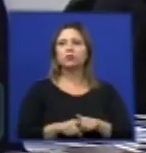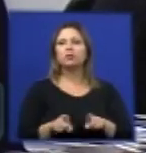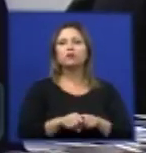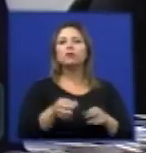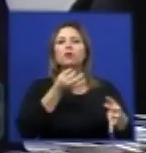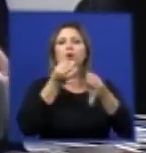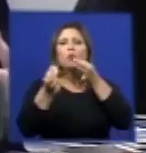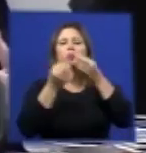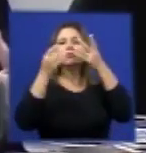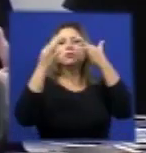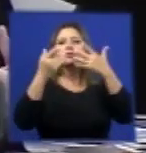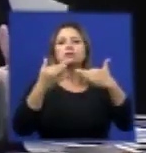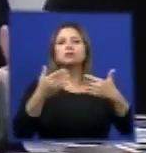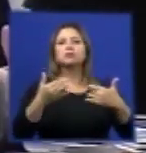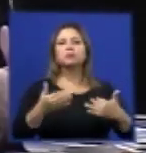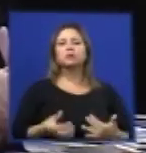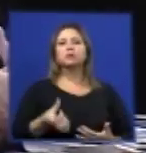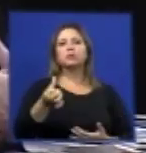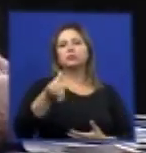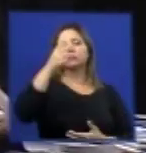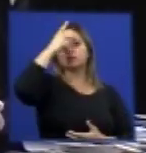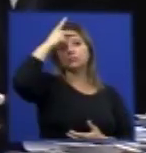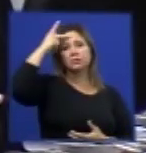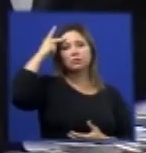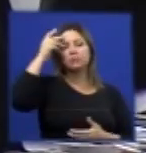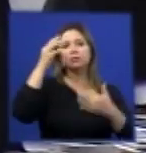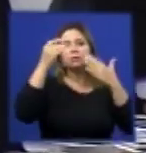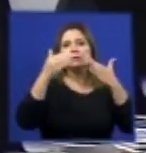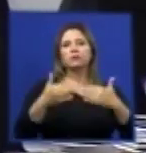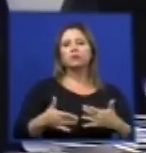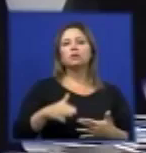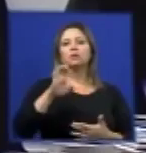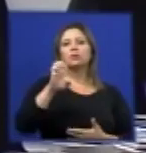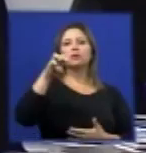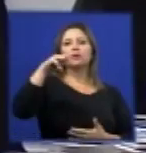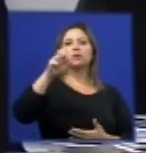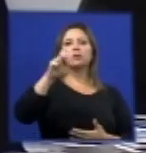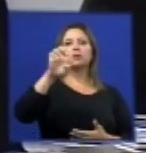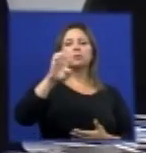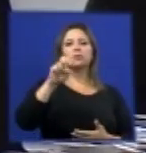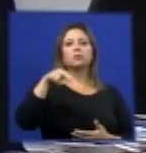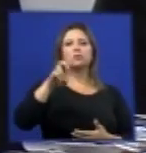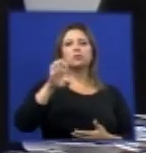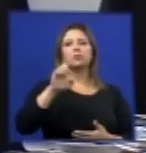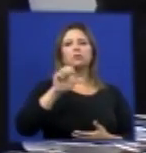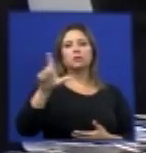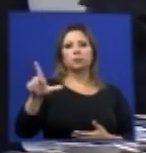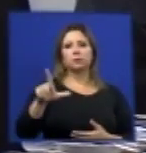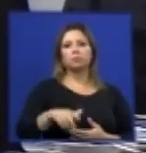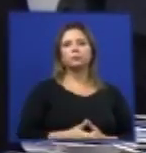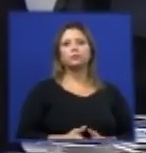exposição, o sexto expositor do dia, doutor Emanuel Roberto de Nora Serra.